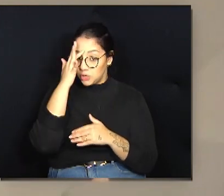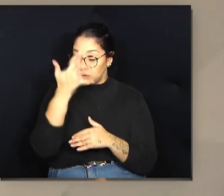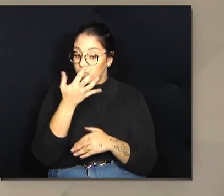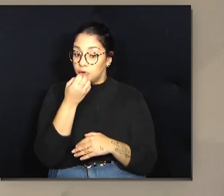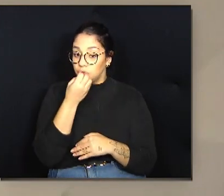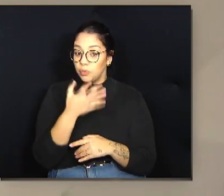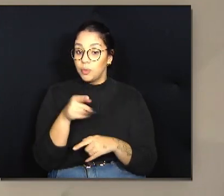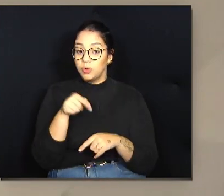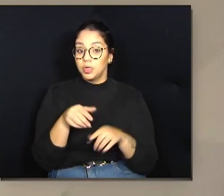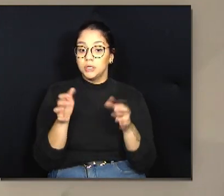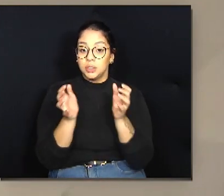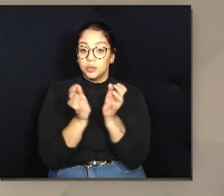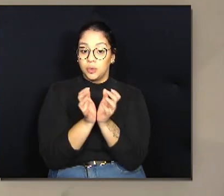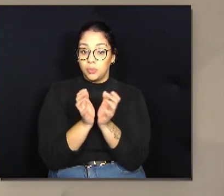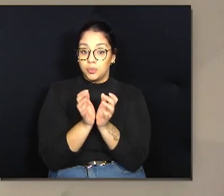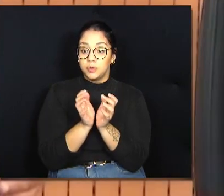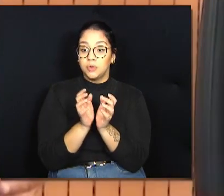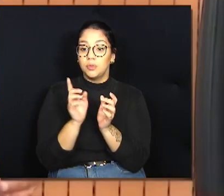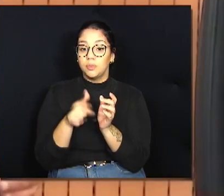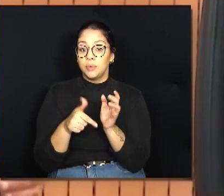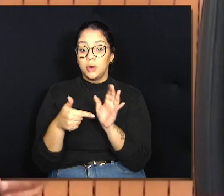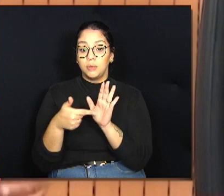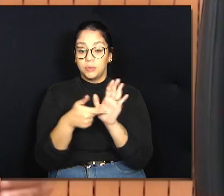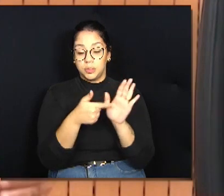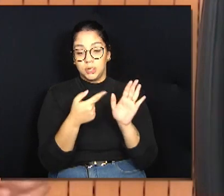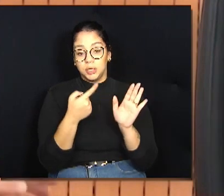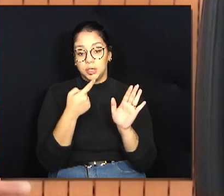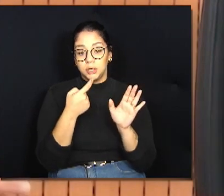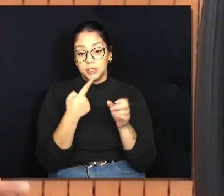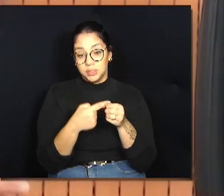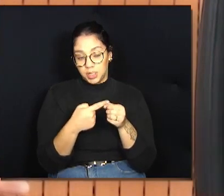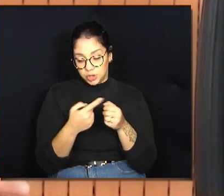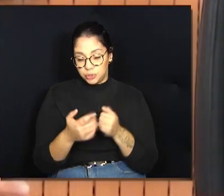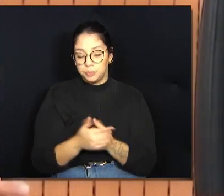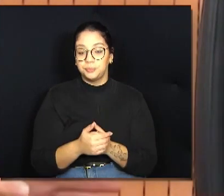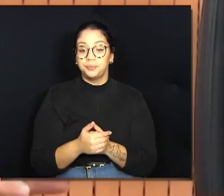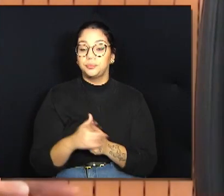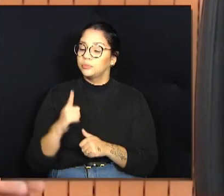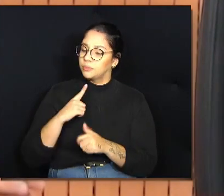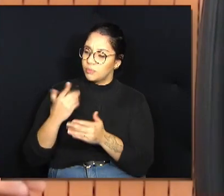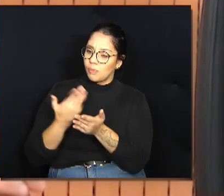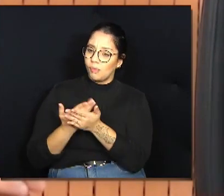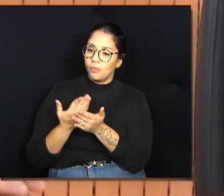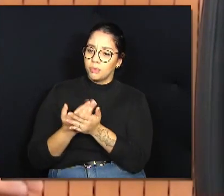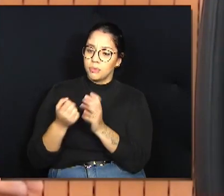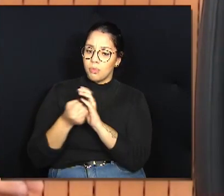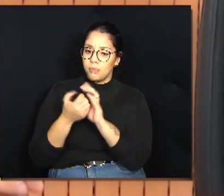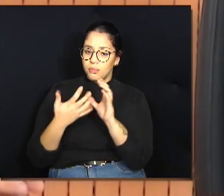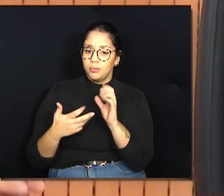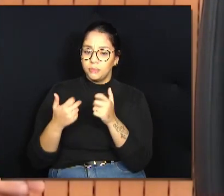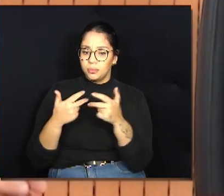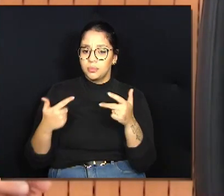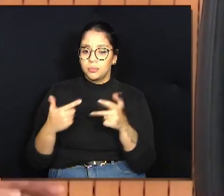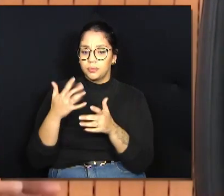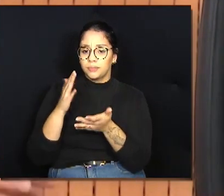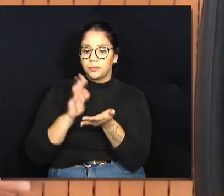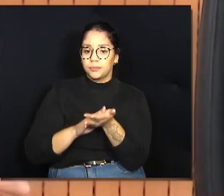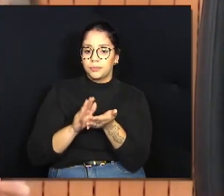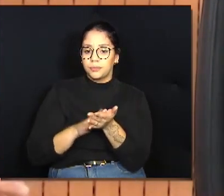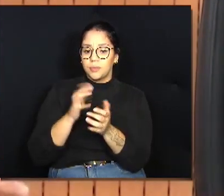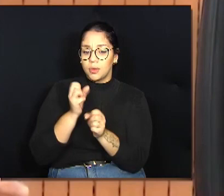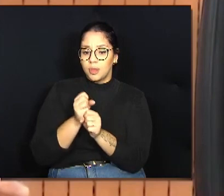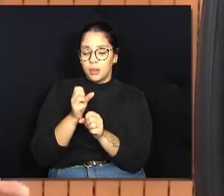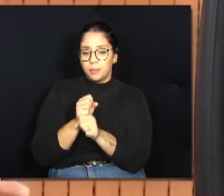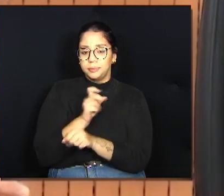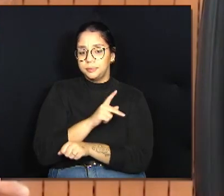comissão aqui para trazer para a nossa cidade. Além do estudo referente aos critérios utilizados para a cobrança do IPTU, o